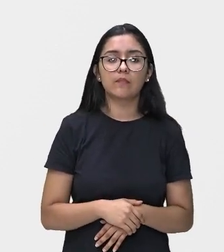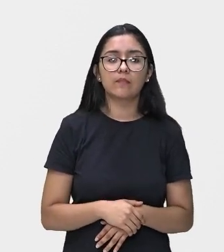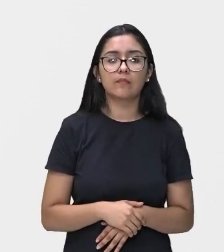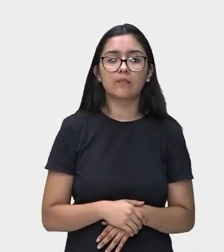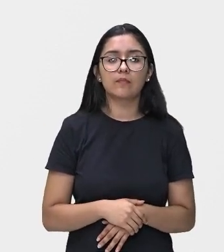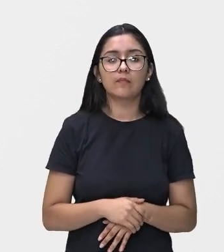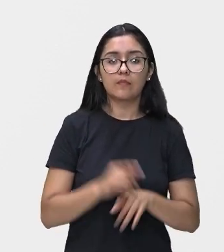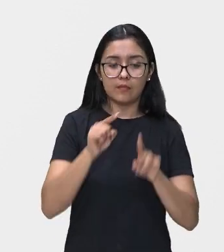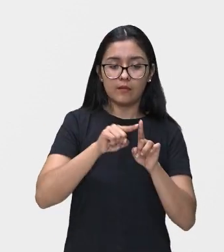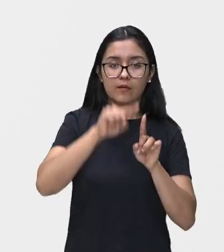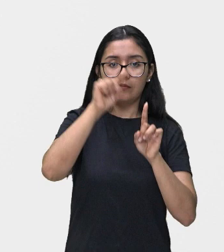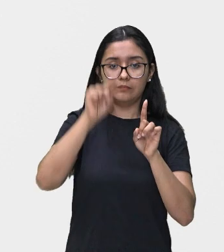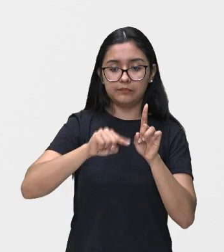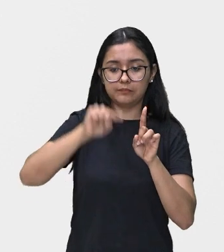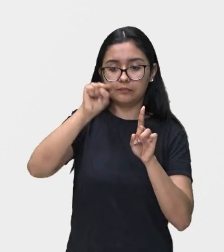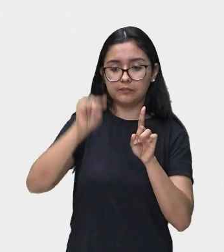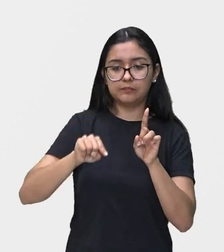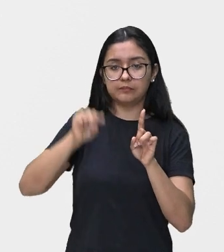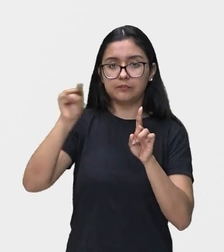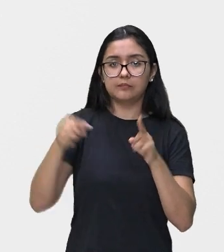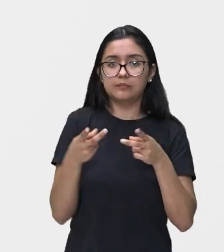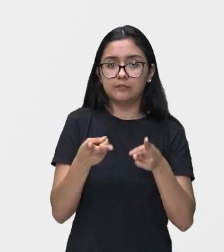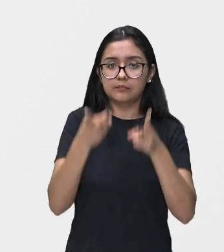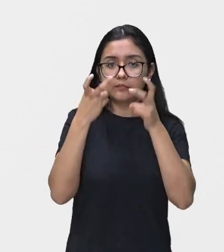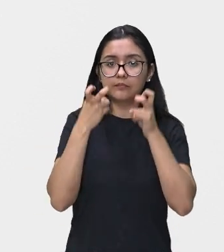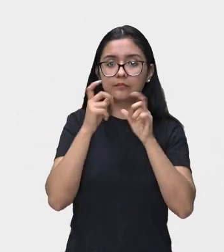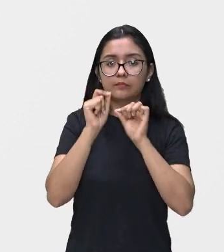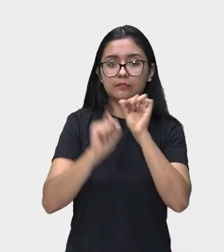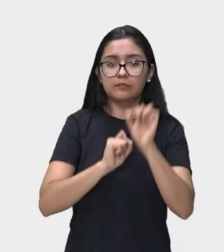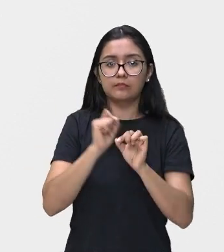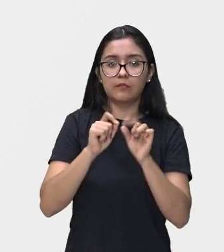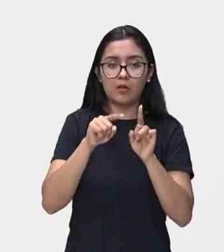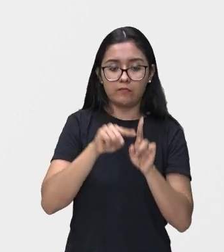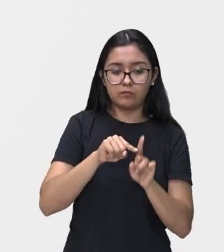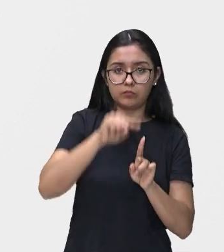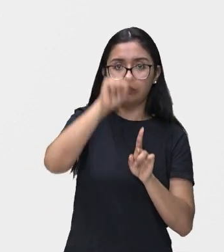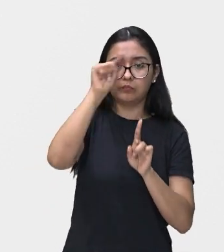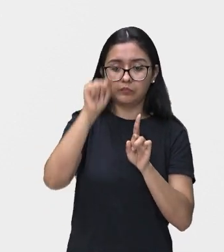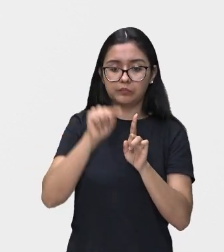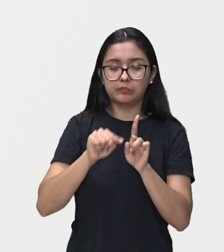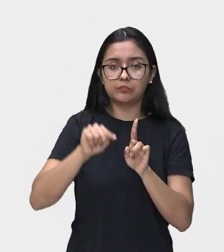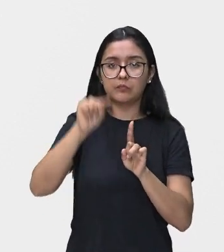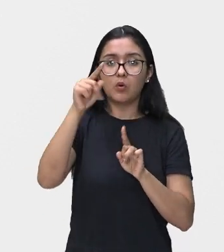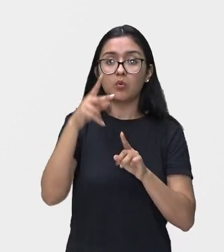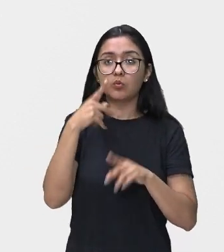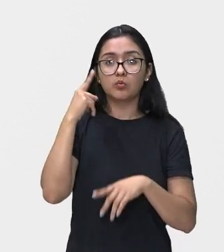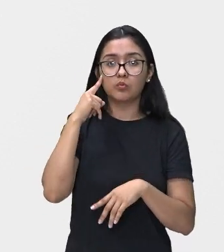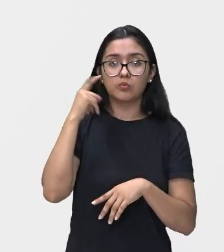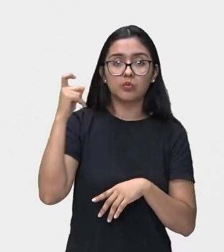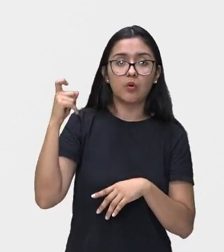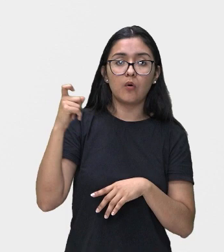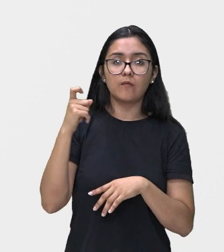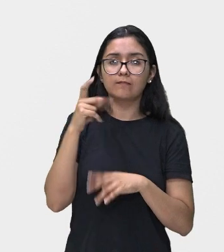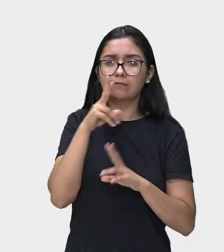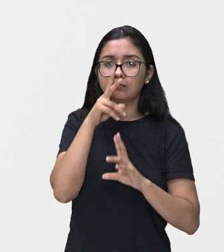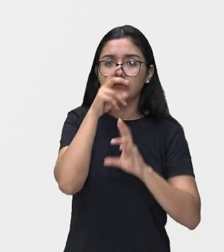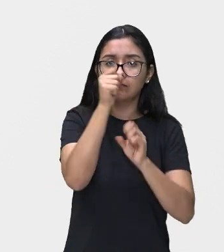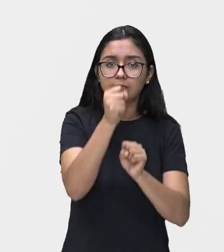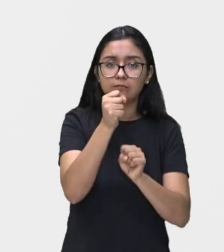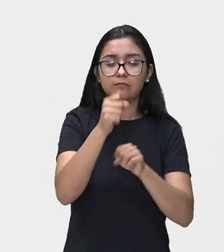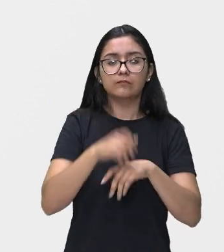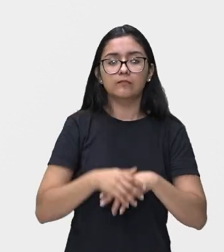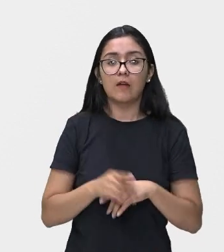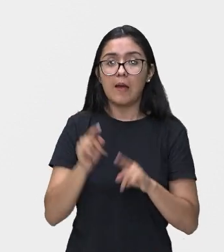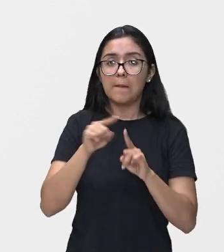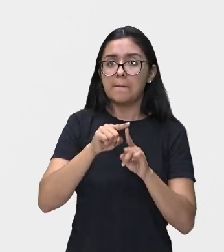intensidade, nós podemos identificar a amplitude do som, ou seja, um som forte. A amplitude é